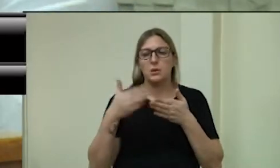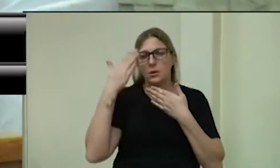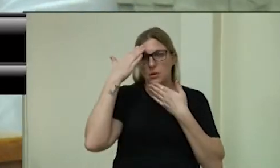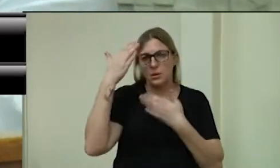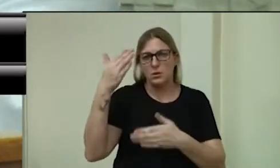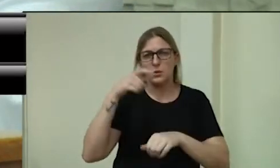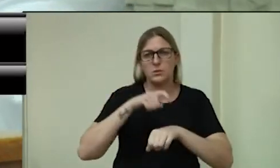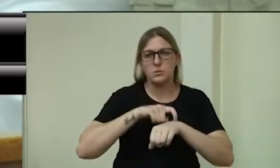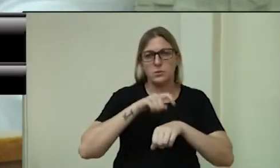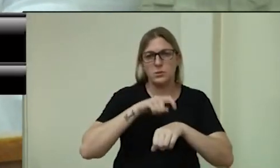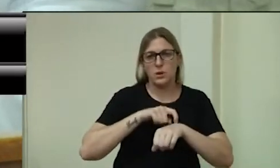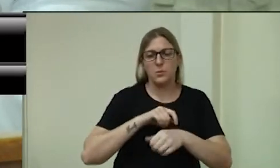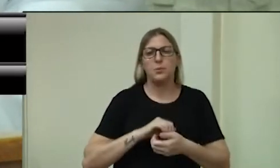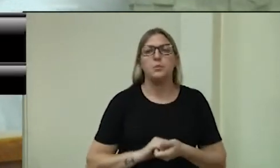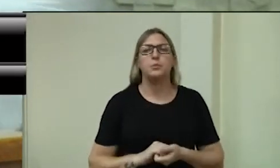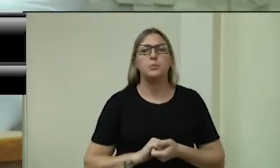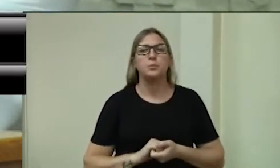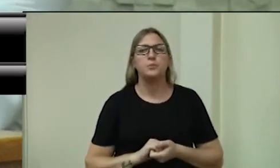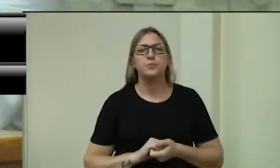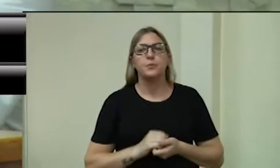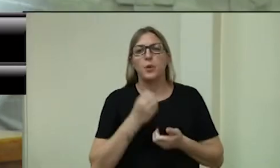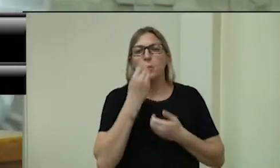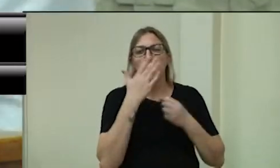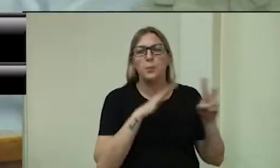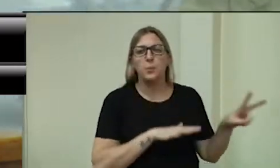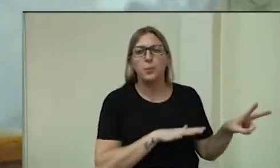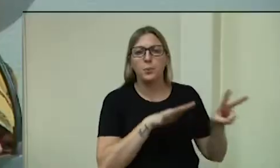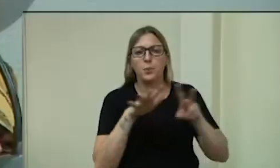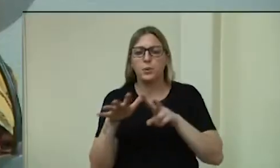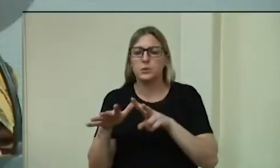na justificativa dos outros projetos. Tenham todos uma boa semana.